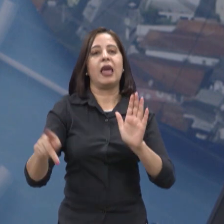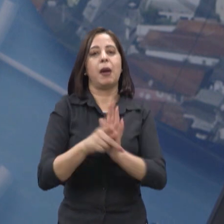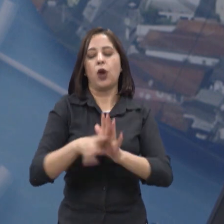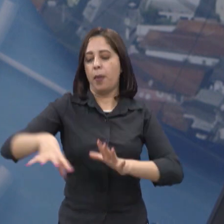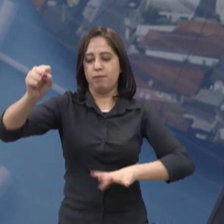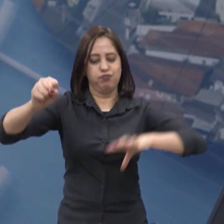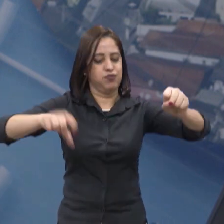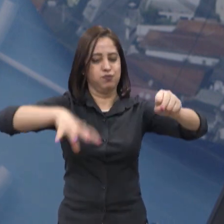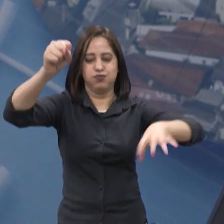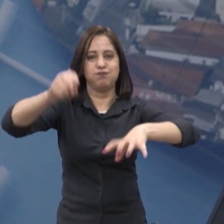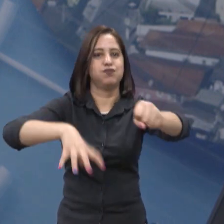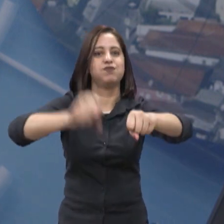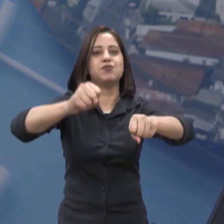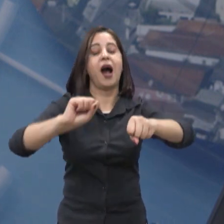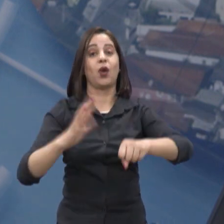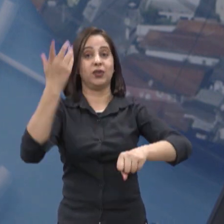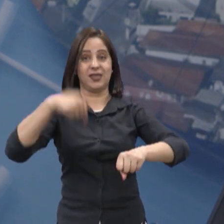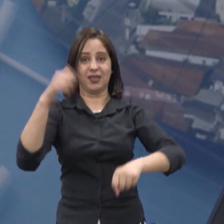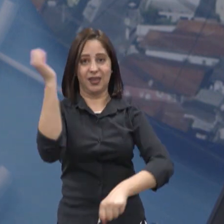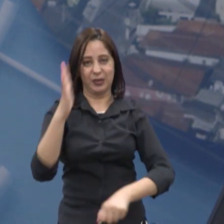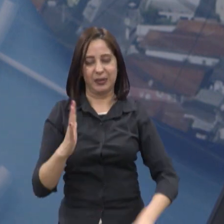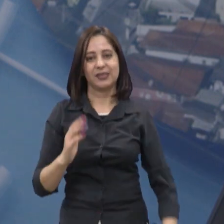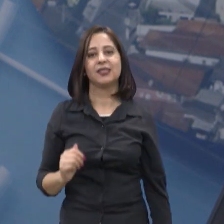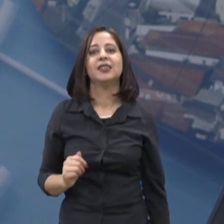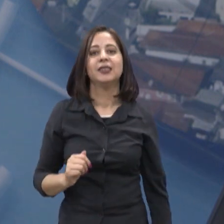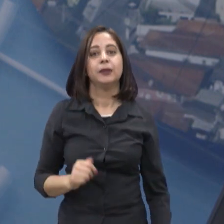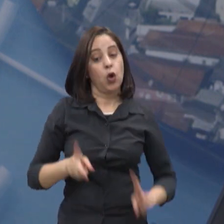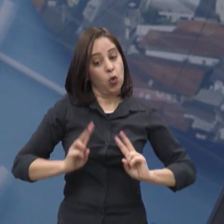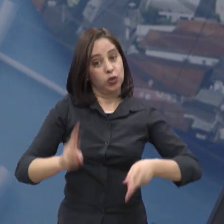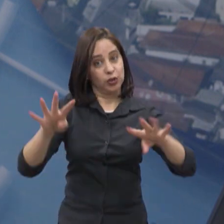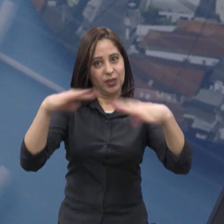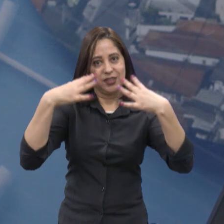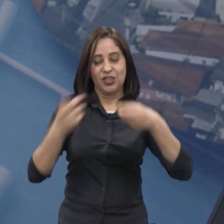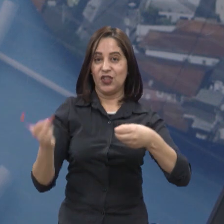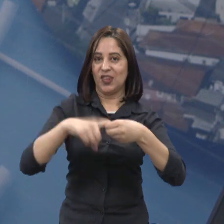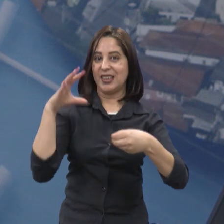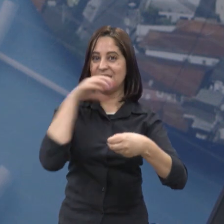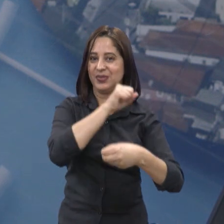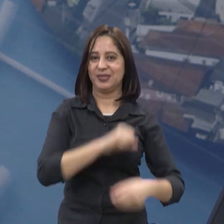acontecido e têm a ver com essa situação. Fique com a gente, porque voltamos já já.